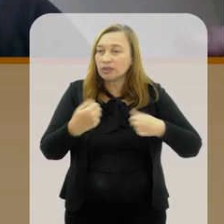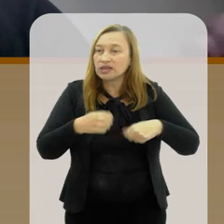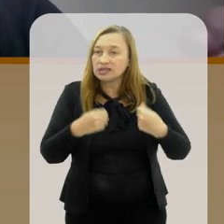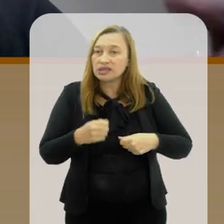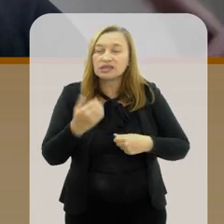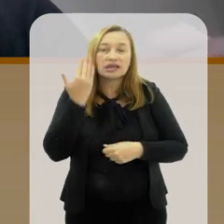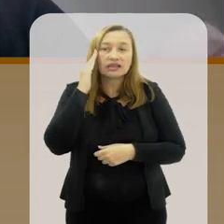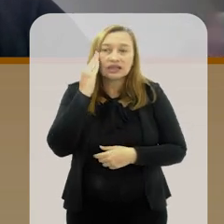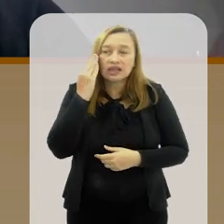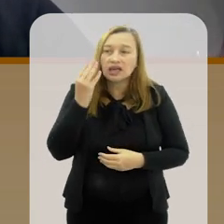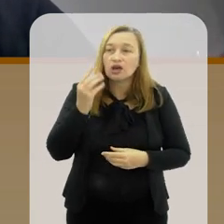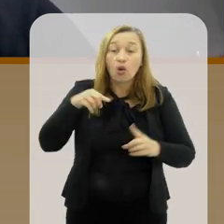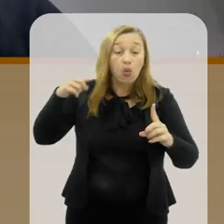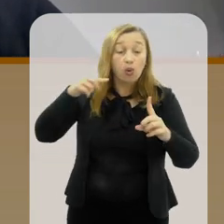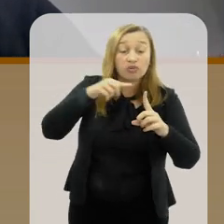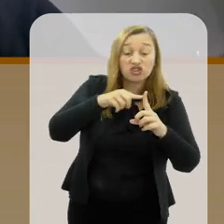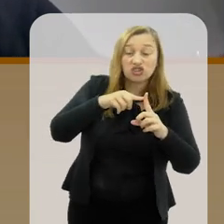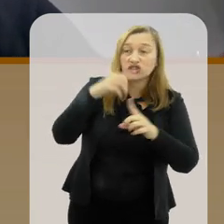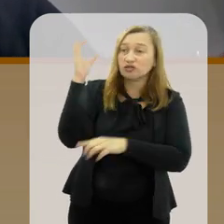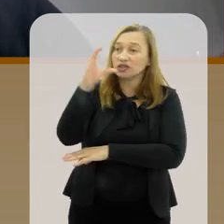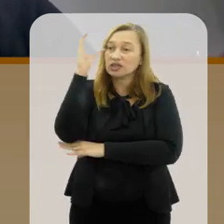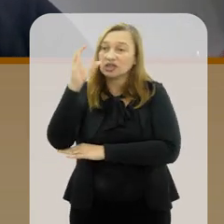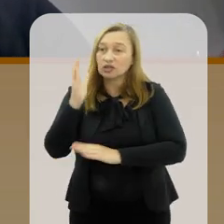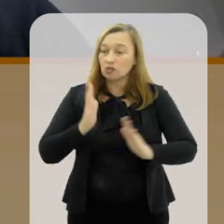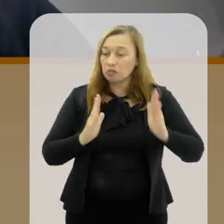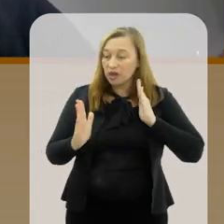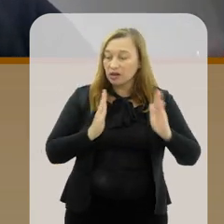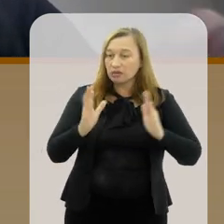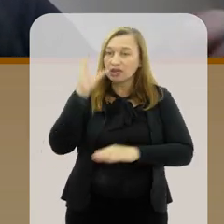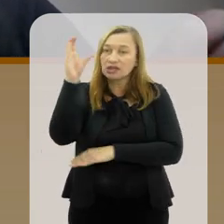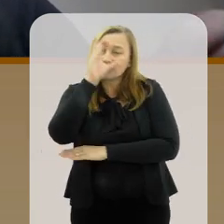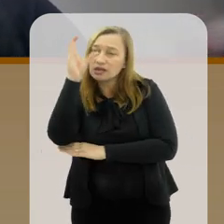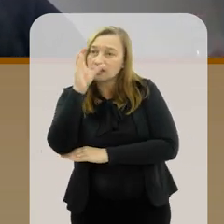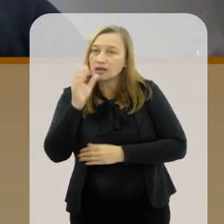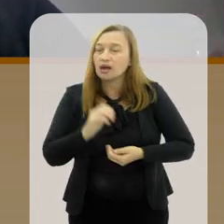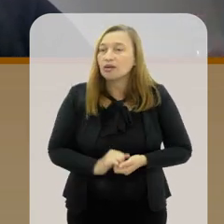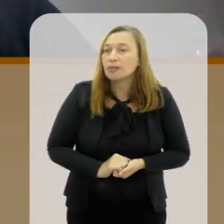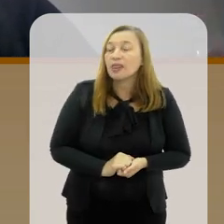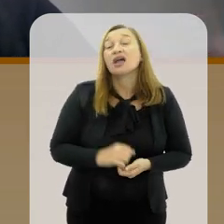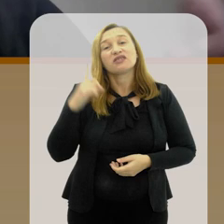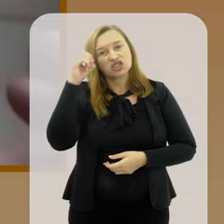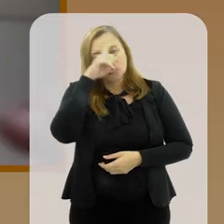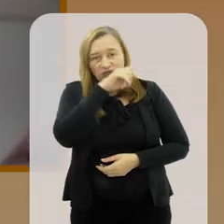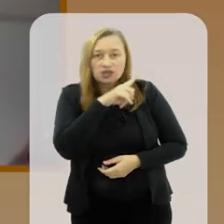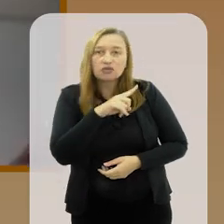entende como funciona a ciência quais são os objetivos da ciência qual o tempo da ciência